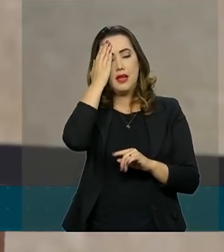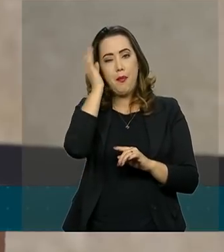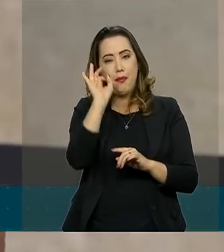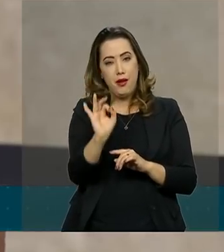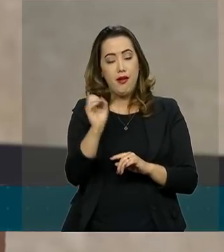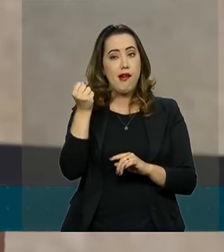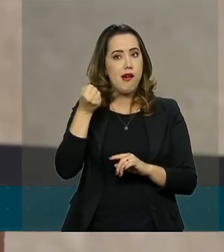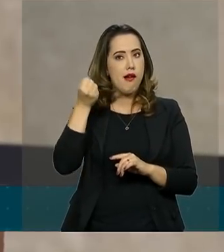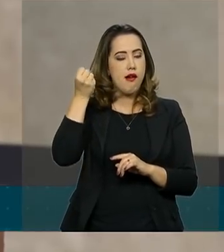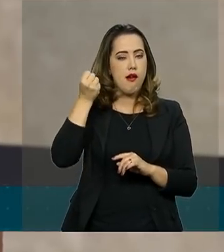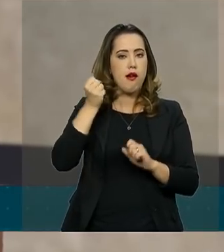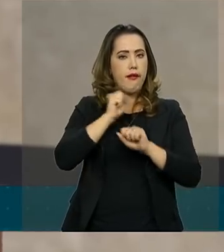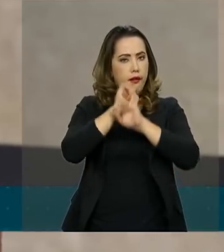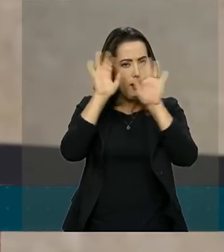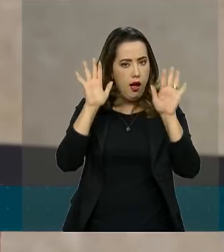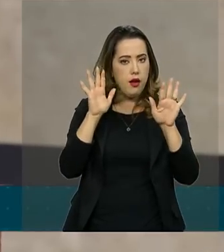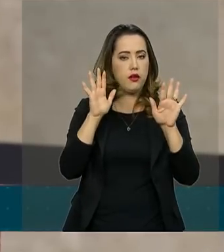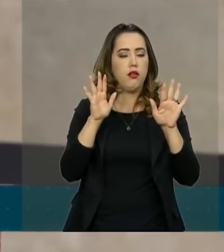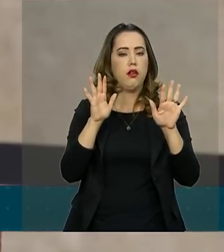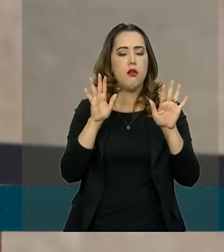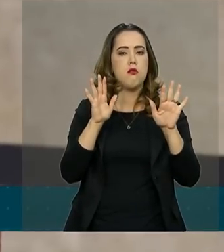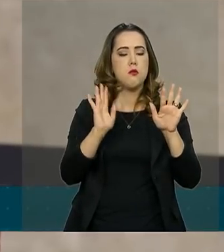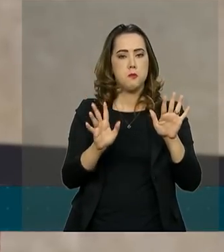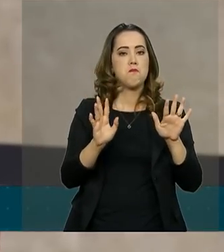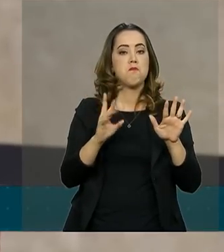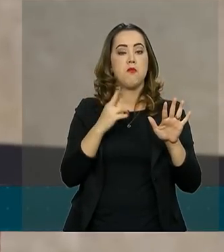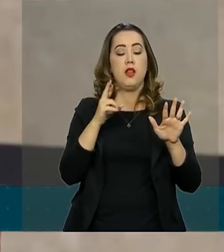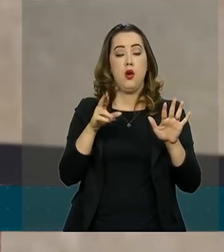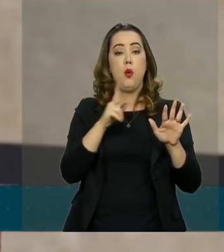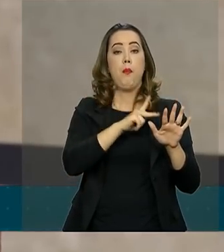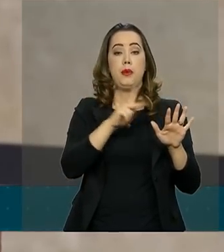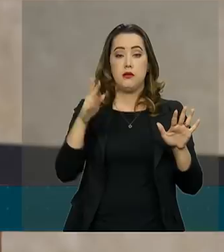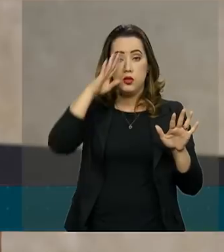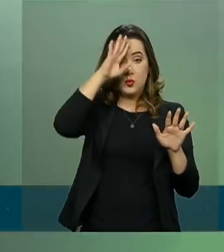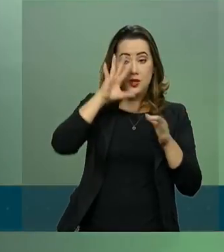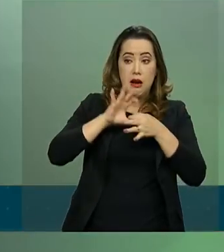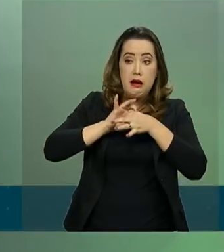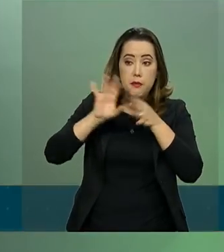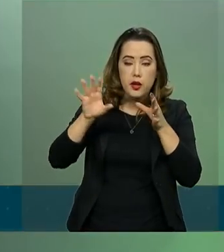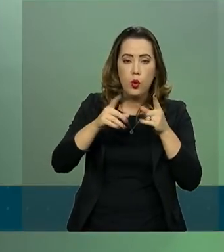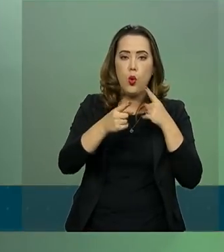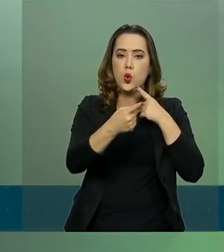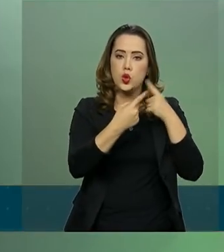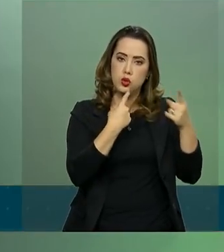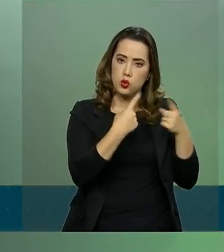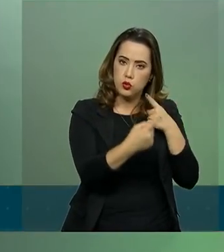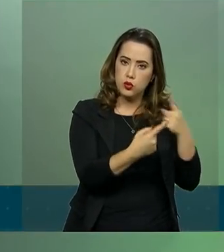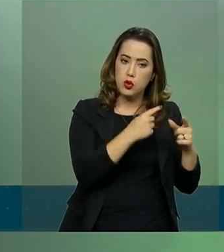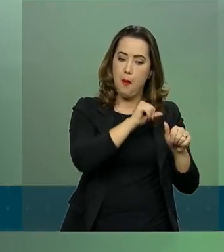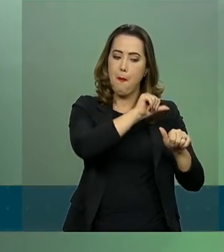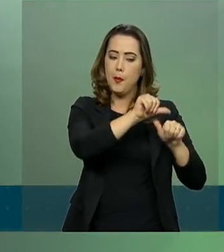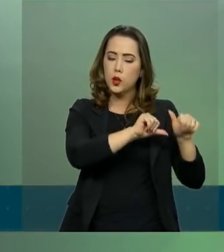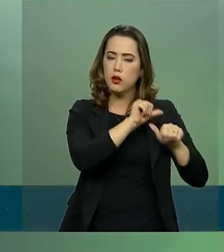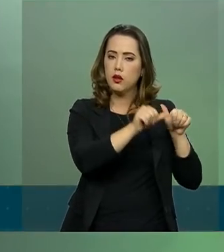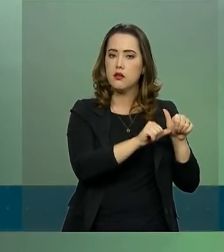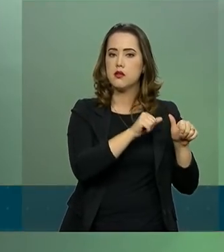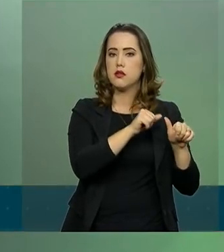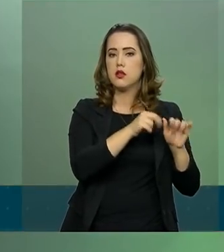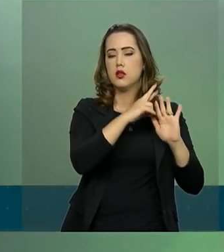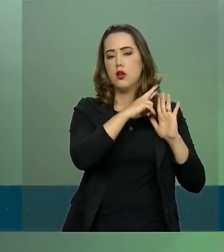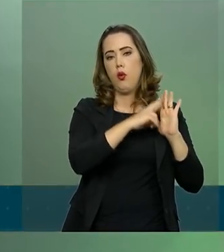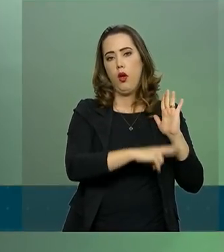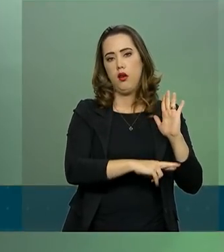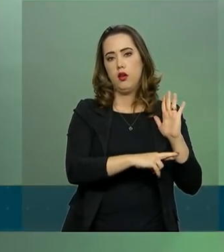se o presidente autorizou a equipe econômica, o ministro Onyx, a negociar mudanças no